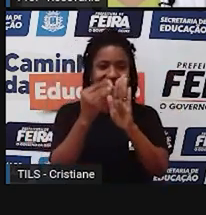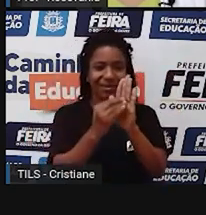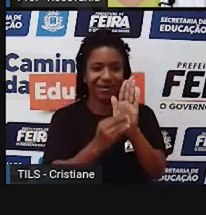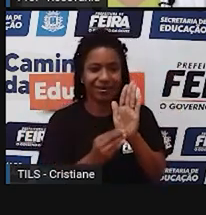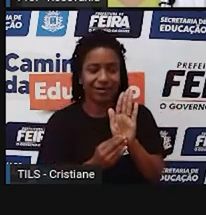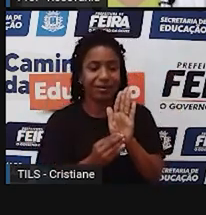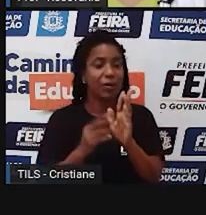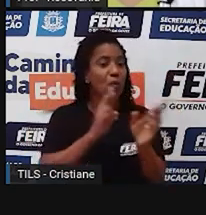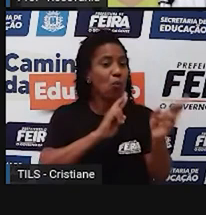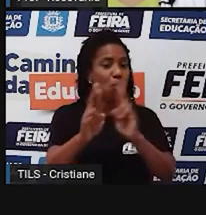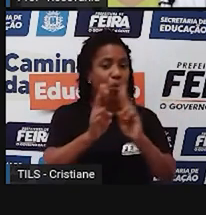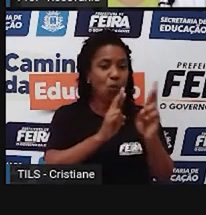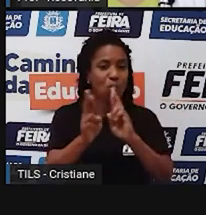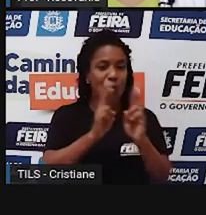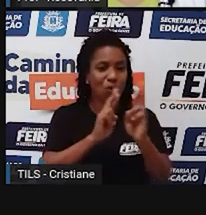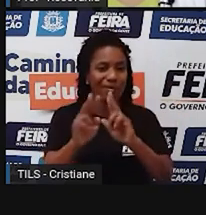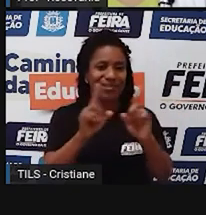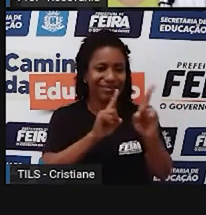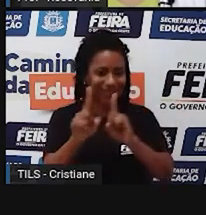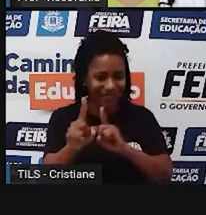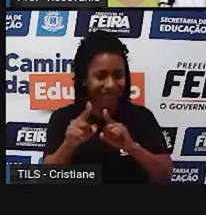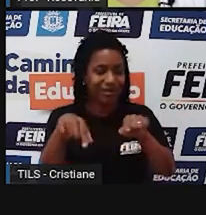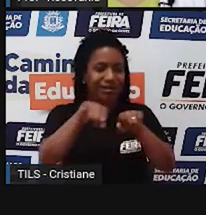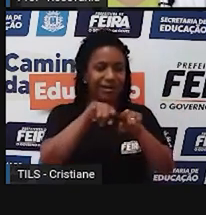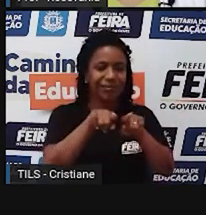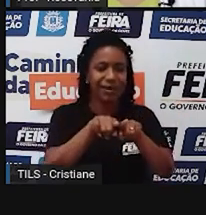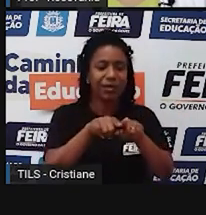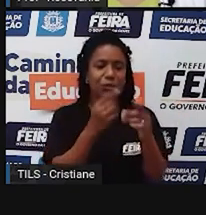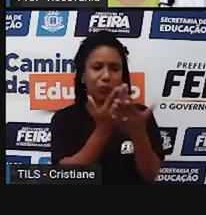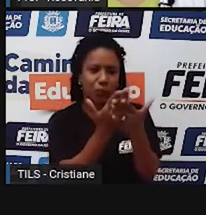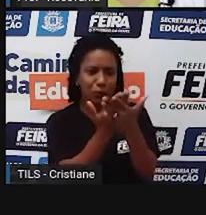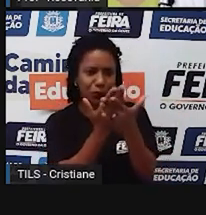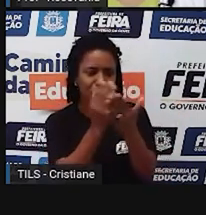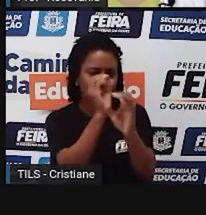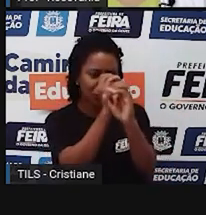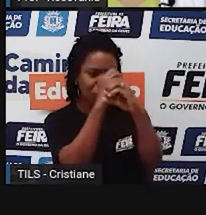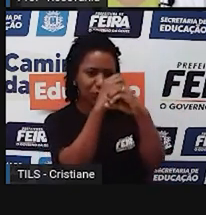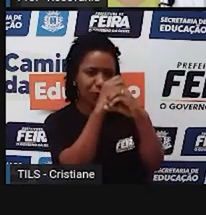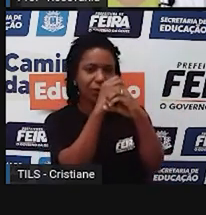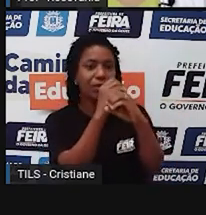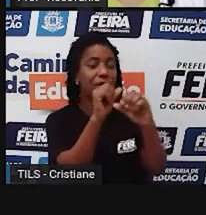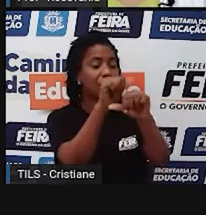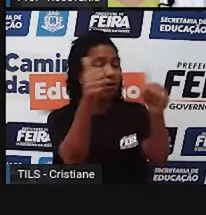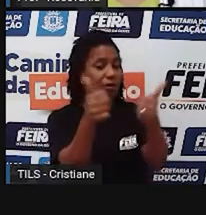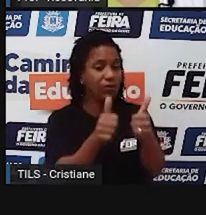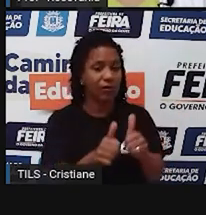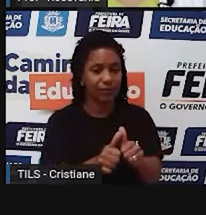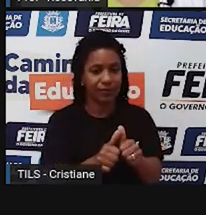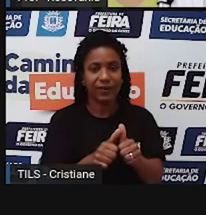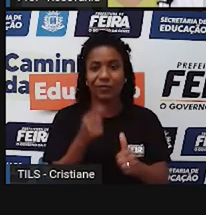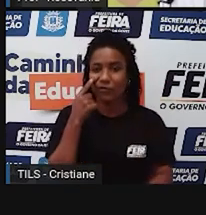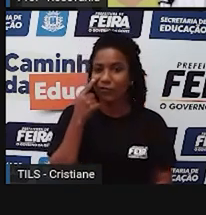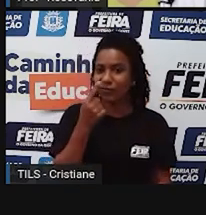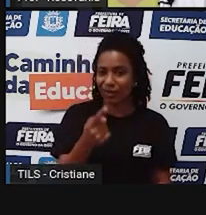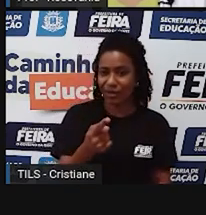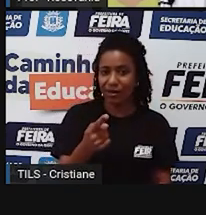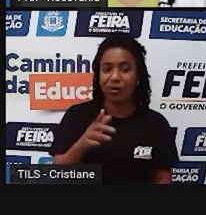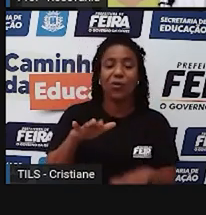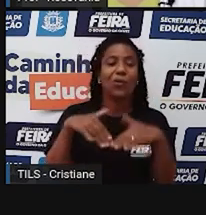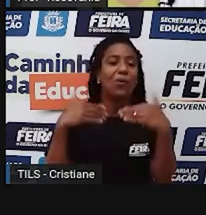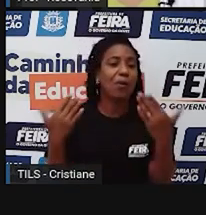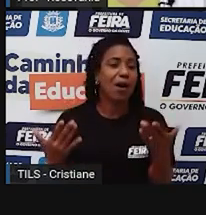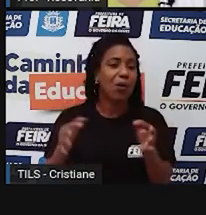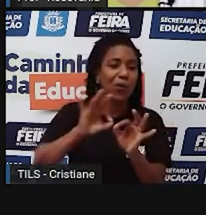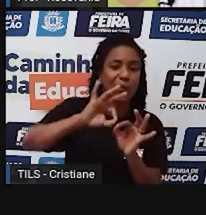topográfico. No caso aqui, esse aqui, né, que a gente está representando, ele vai representar a altura, né, então são